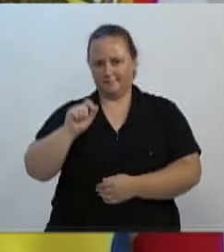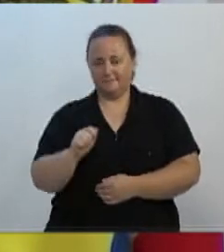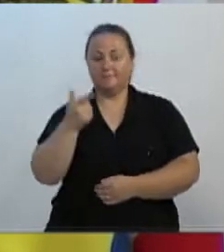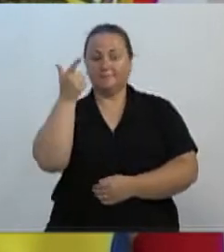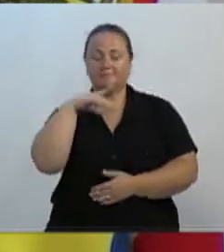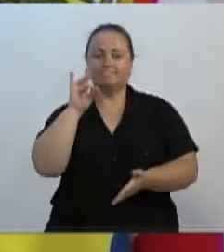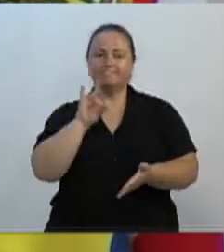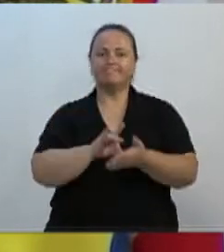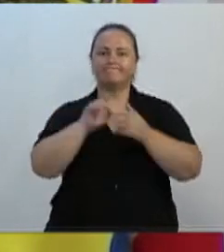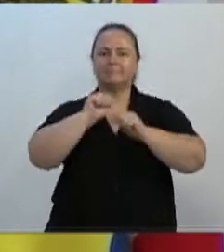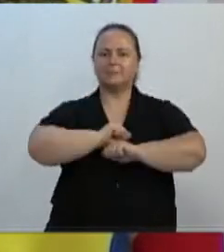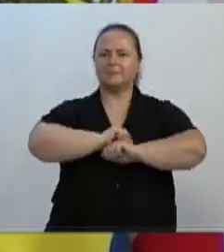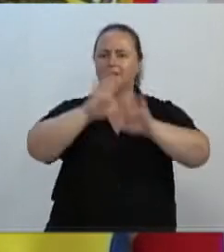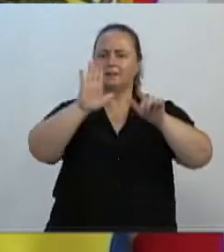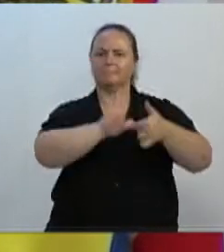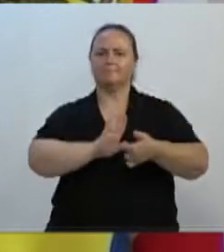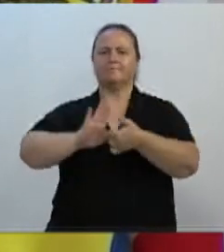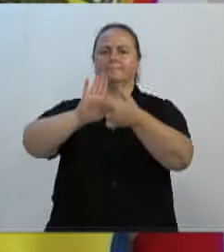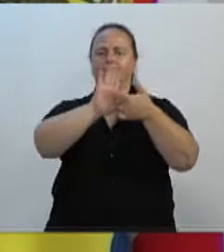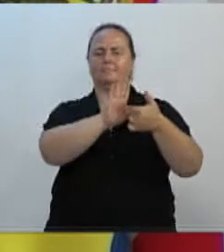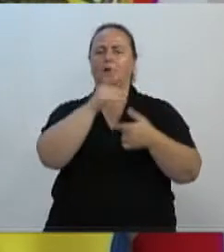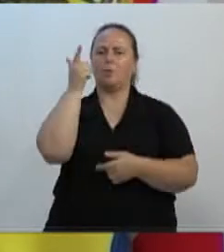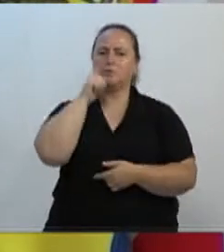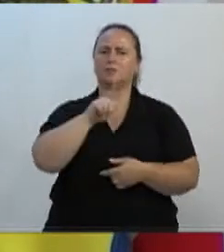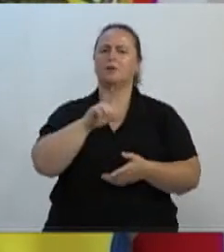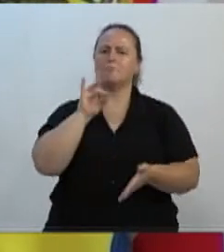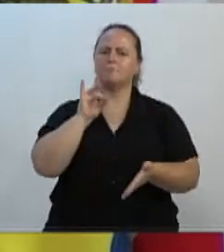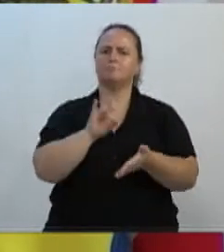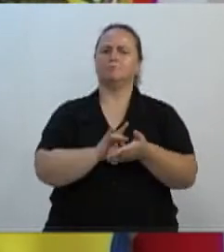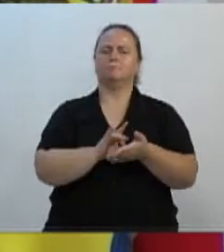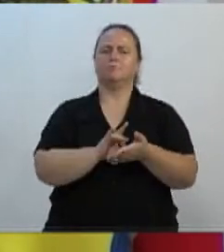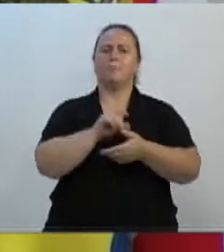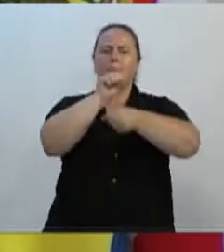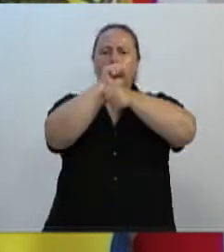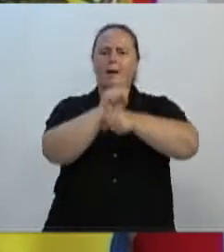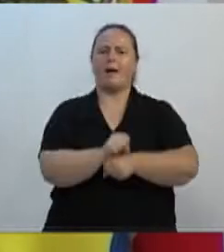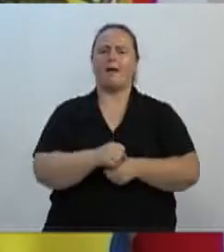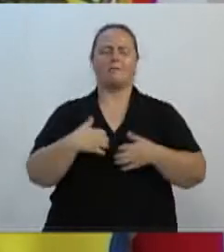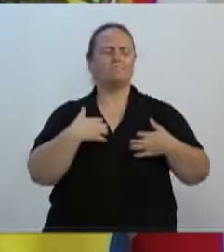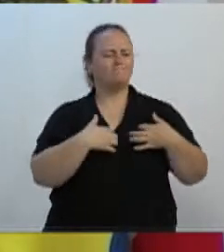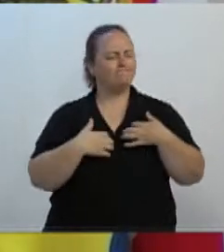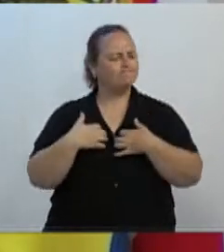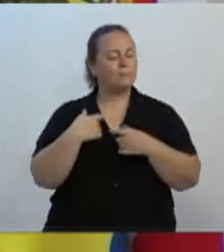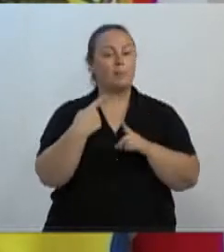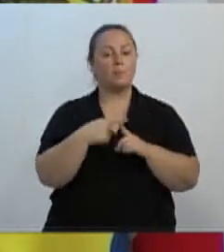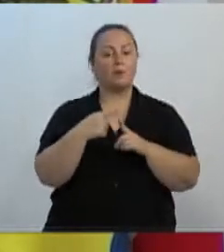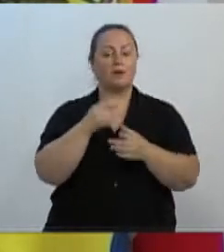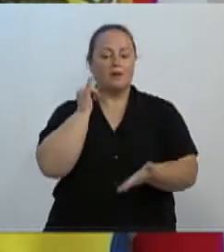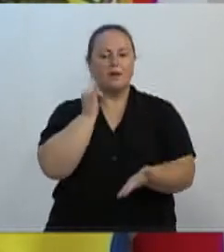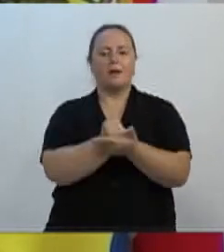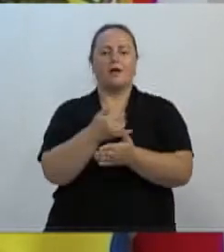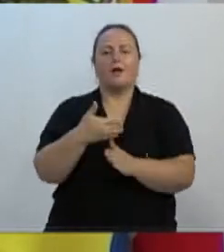esclarecimentos, e facilitar todo o transtorno que o poder público teve, com a implantação do novo sistema. Então, diante disso,